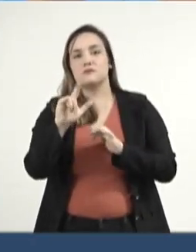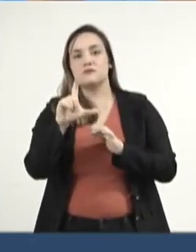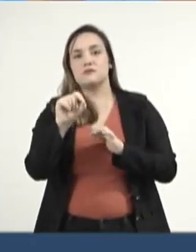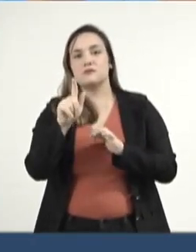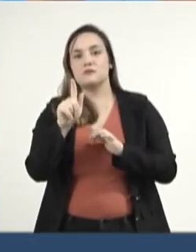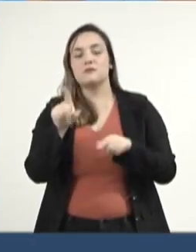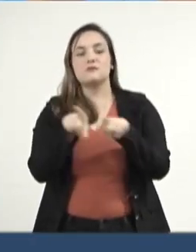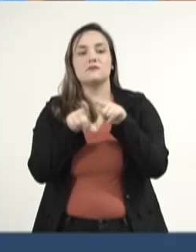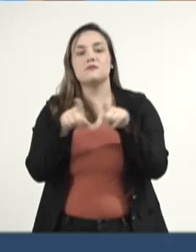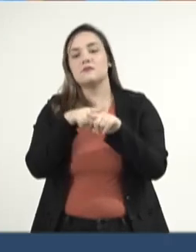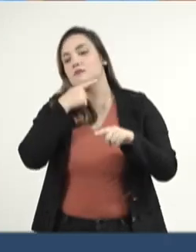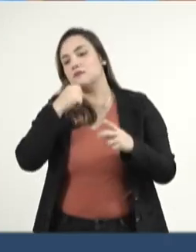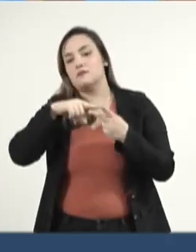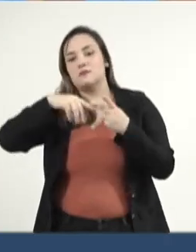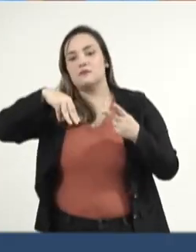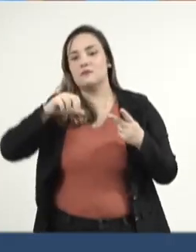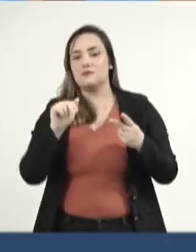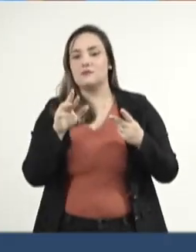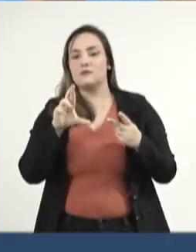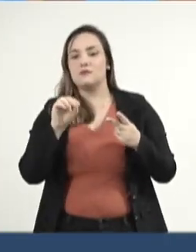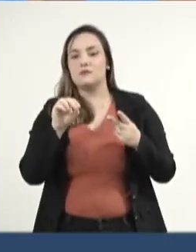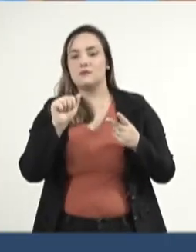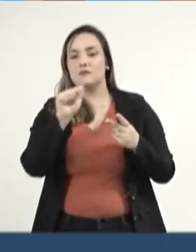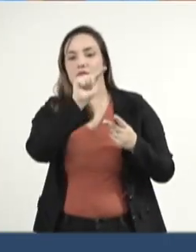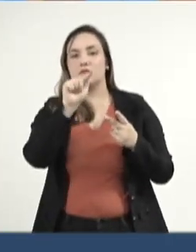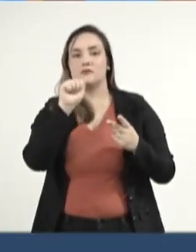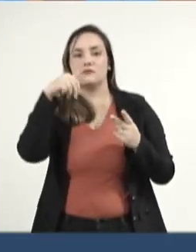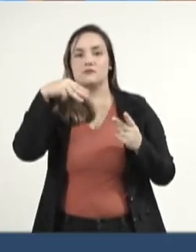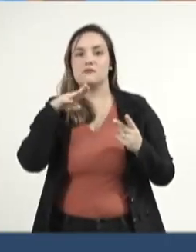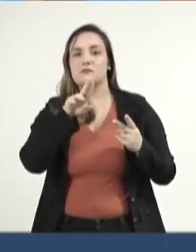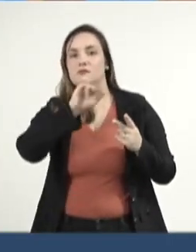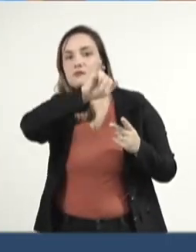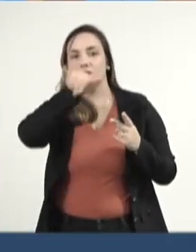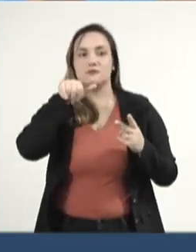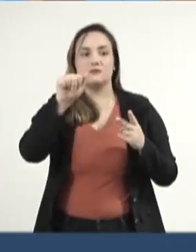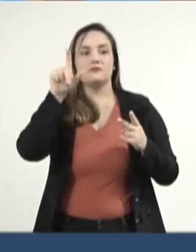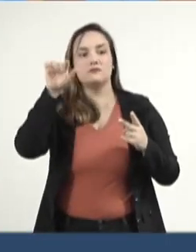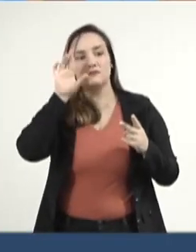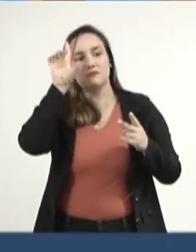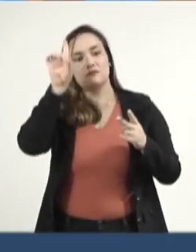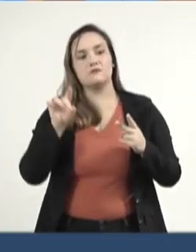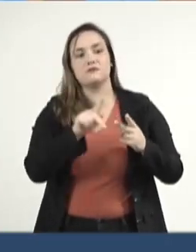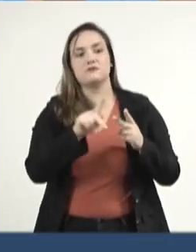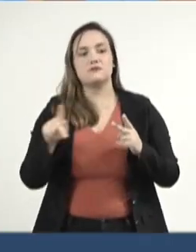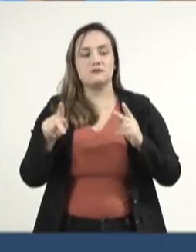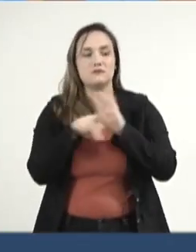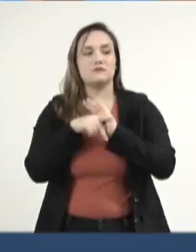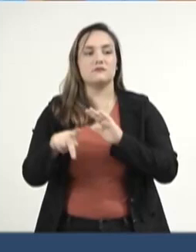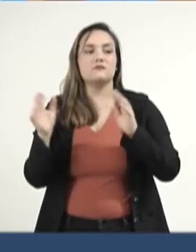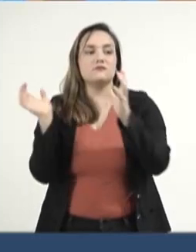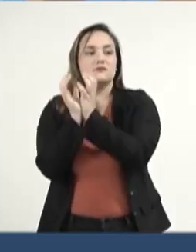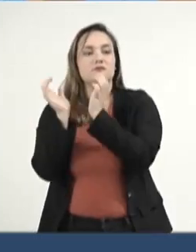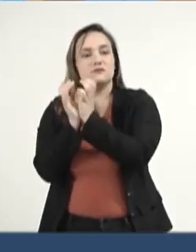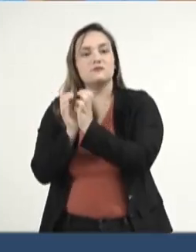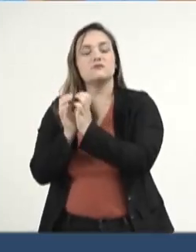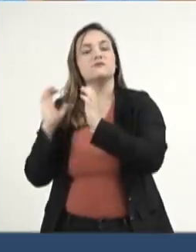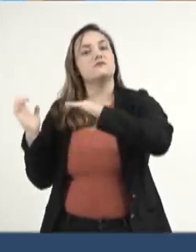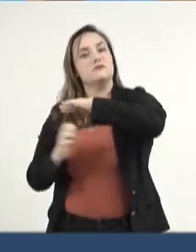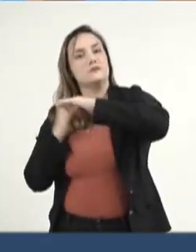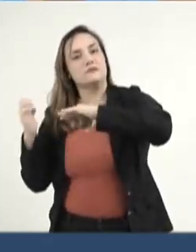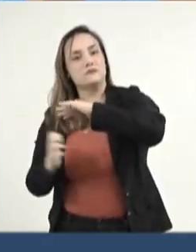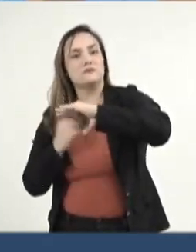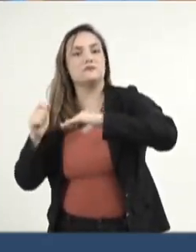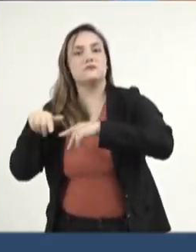excelentíssimo senhor Mauro Azambuja Rondon, diretor-presidente da Agência Estadual de Gestão de Empreendimentos